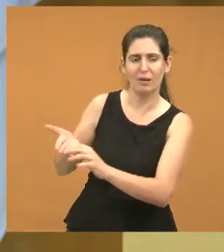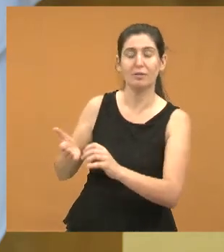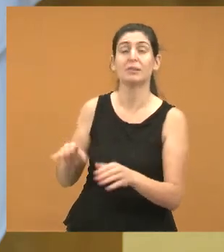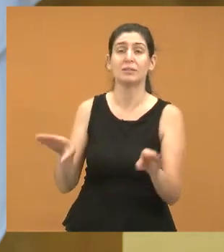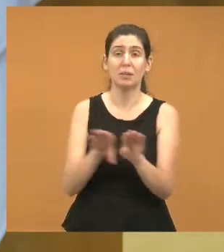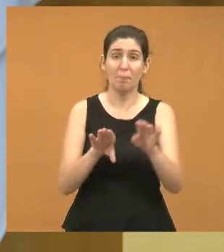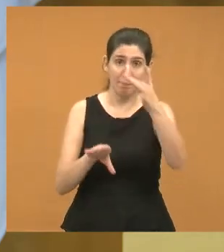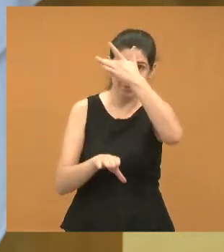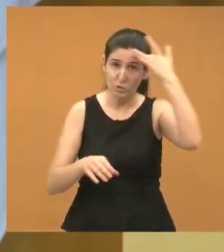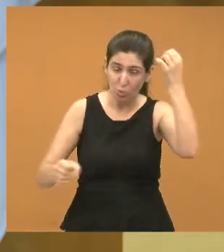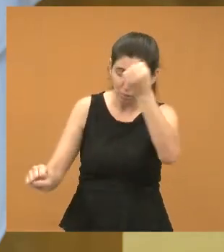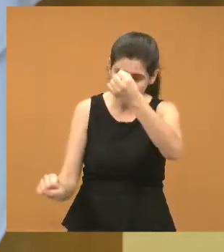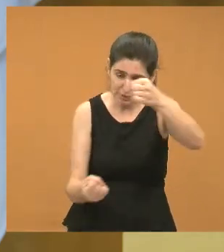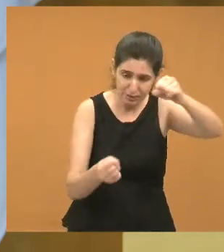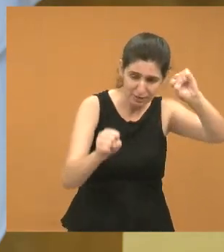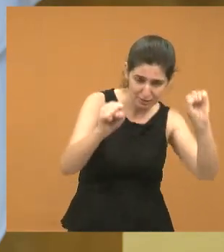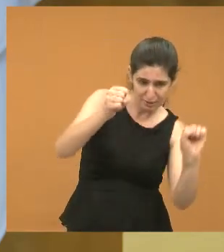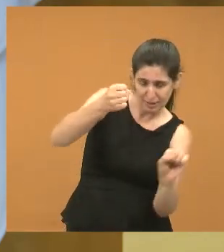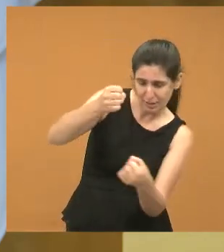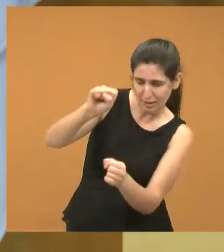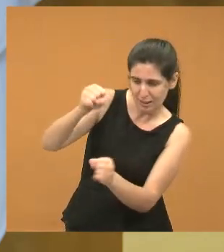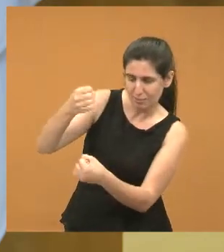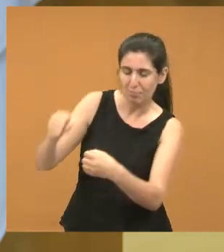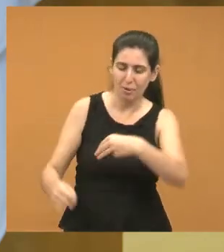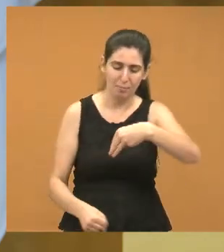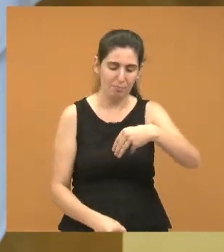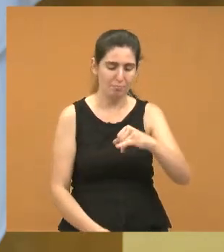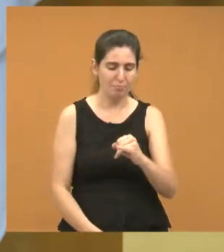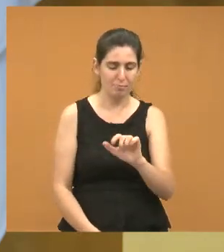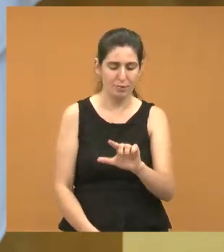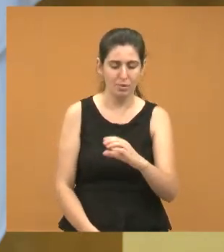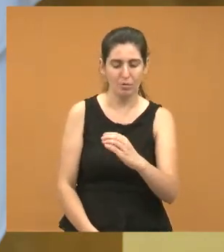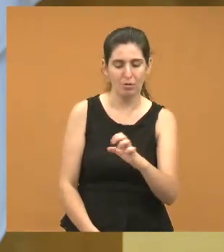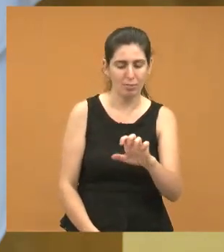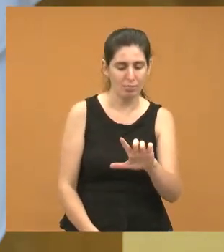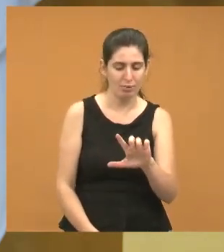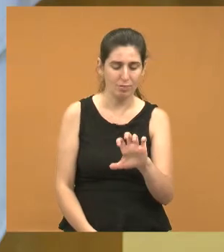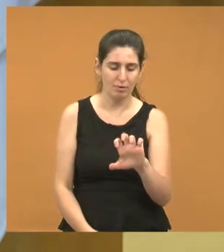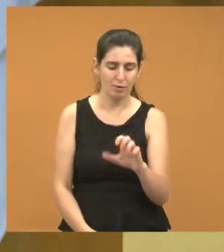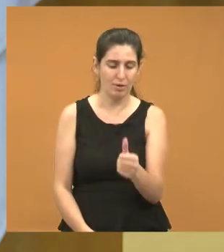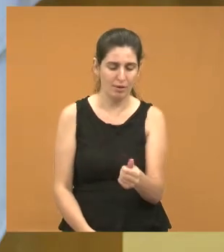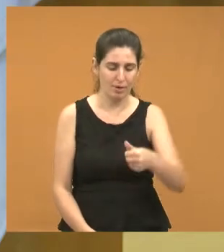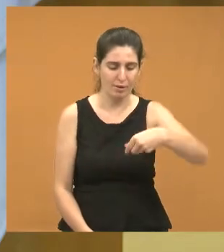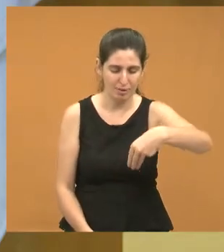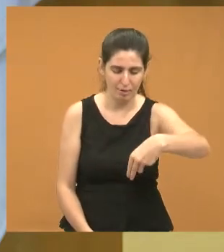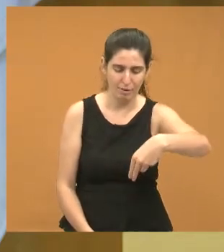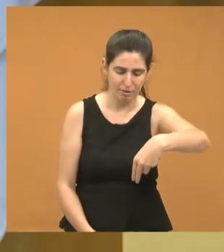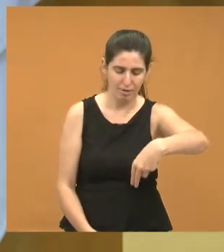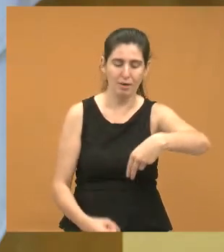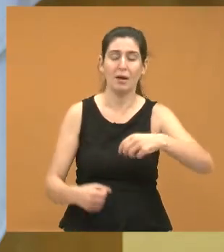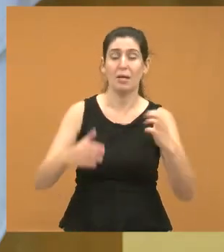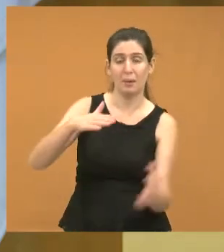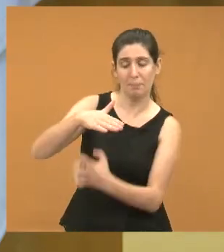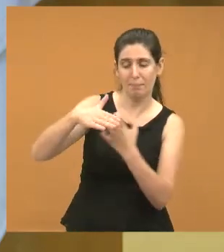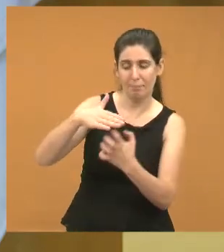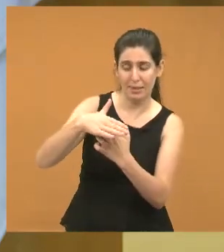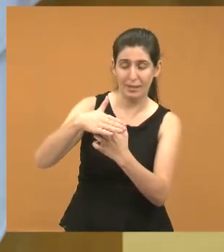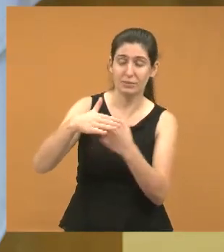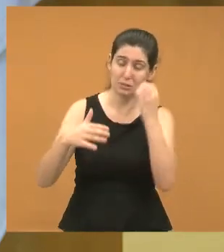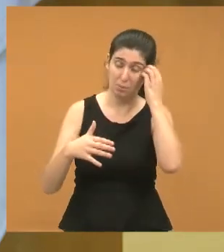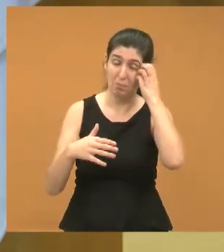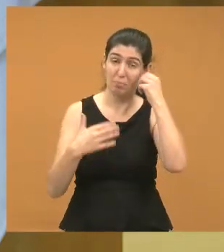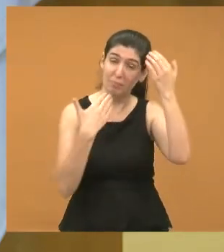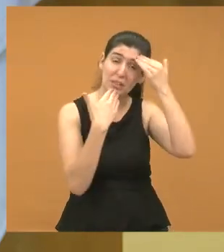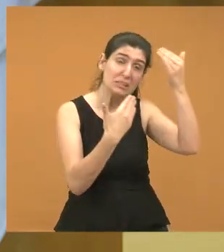pessoal da limpeza ali embaixo, como o pessoal da Milclin, estão aqui também, agora mesmo estão passando por ali. Quero agradecer aí pelo companheirismo de